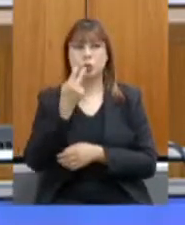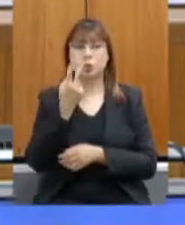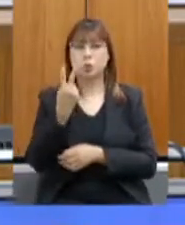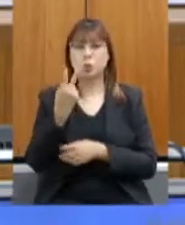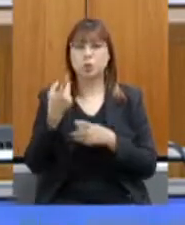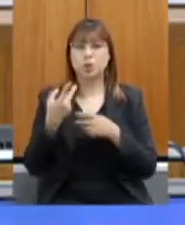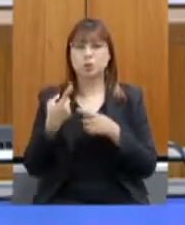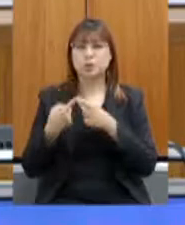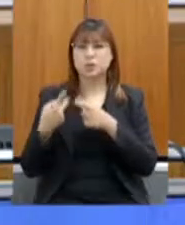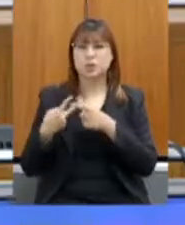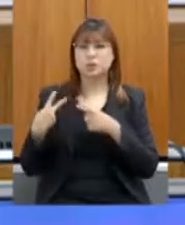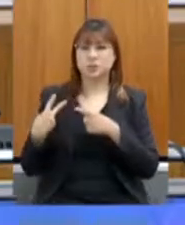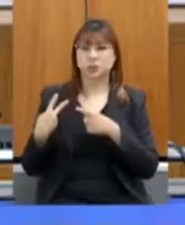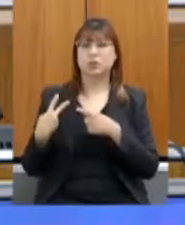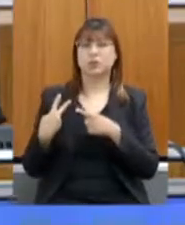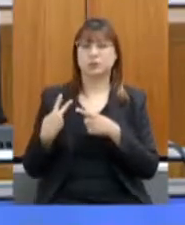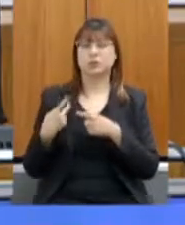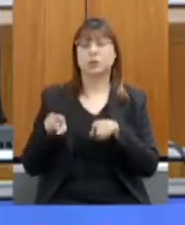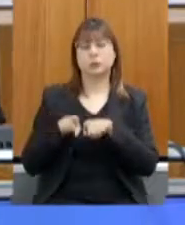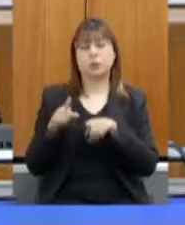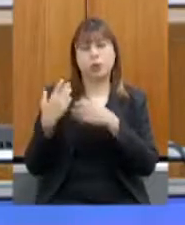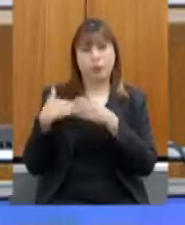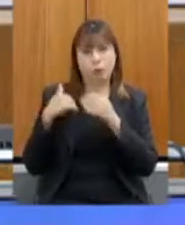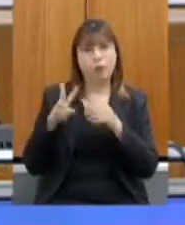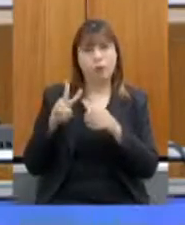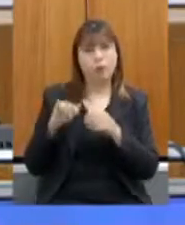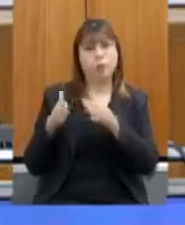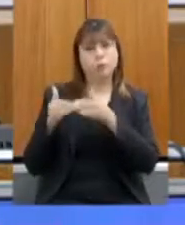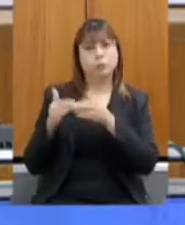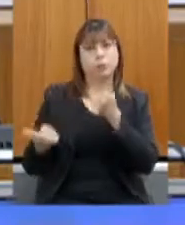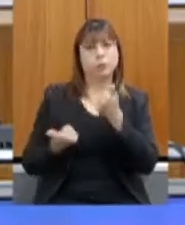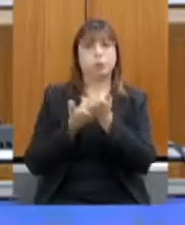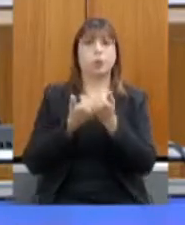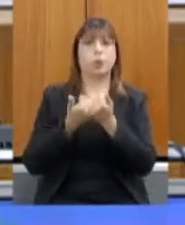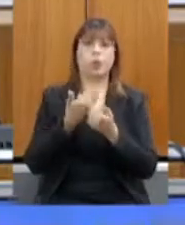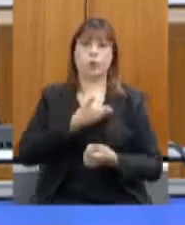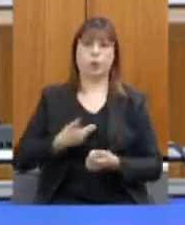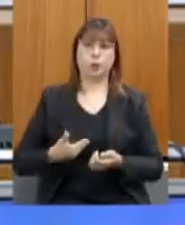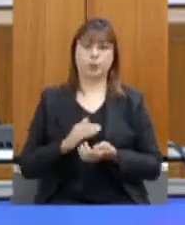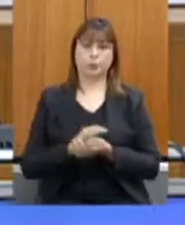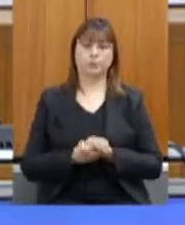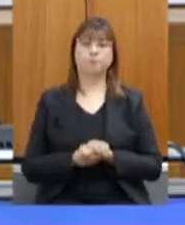o apoio do governador. Muito obrigada, Coronel. Secretária,